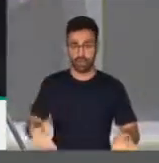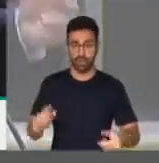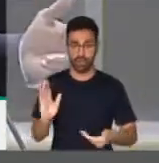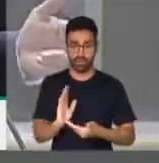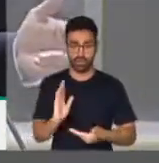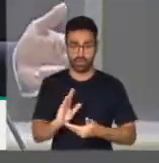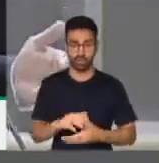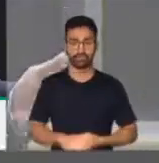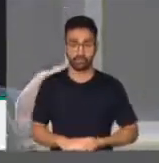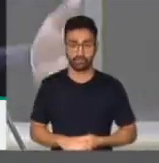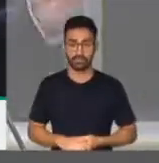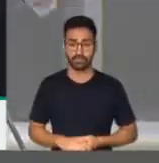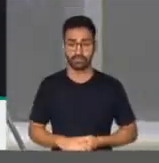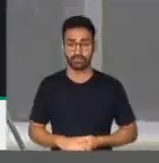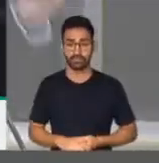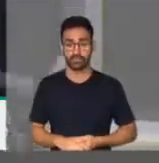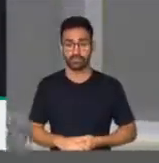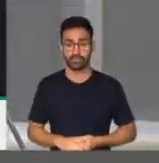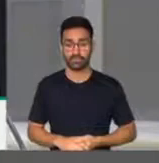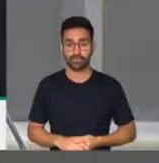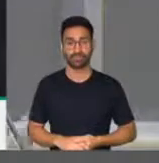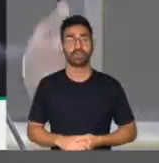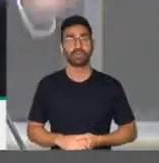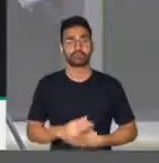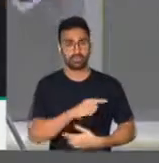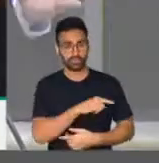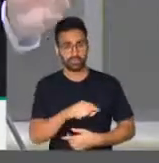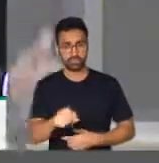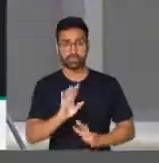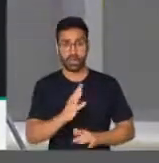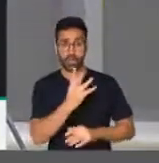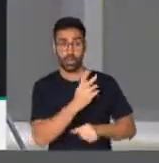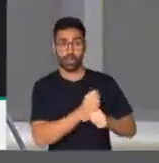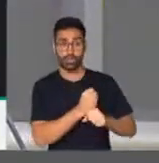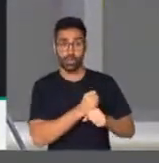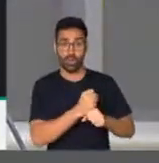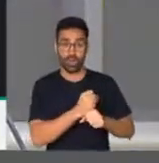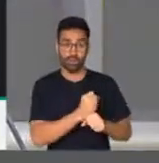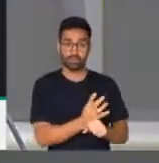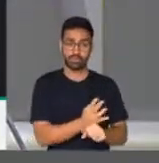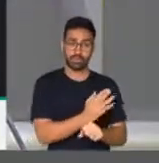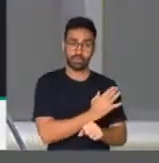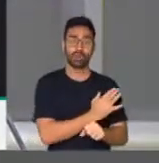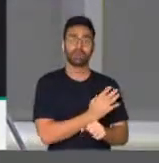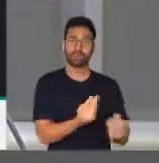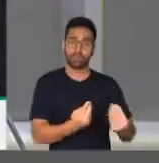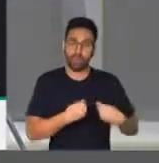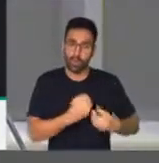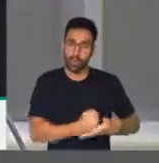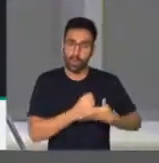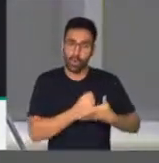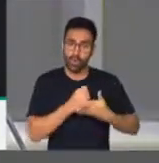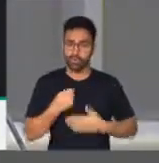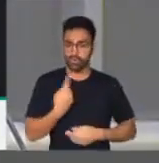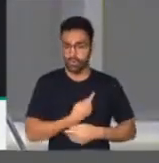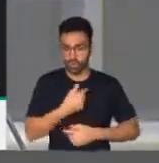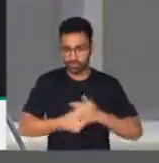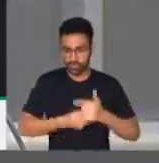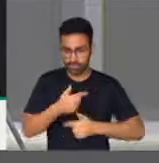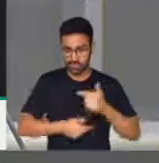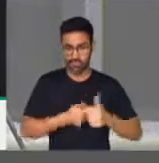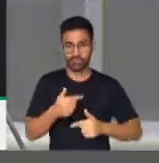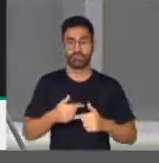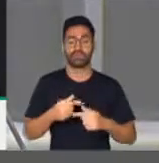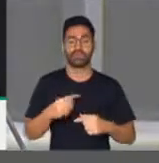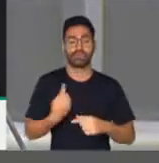que nestes quatro anos, com muita competência, nos deram as condições para que nós pudéssemos aqui desenvolver, desempenhar